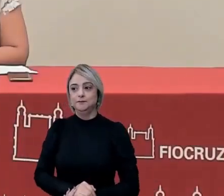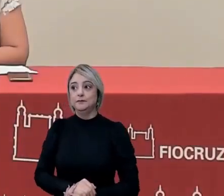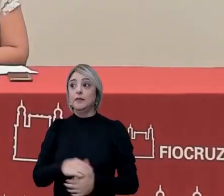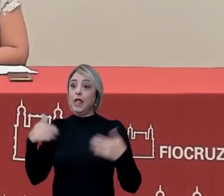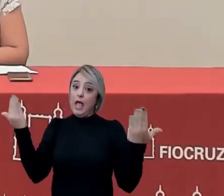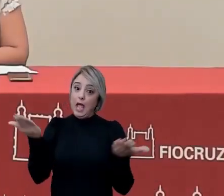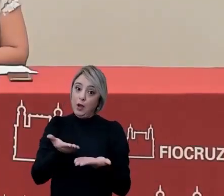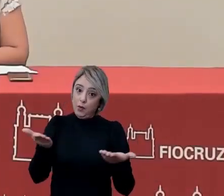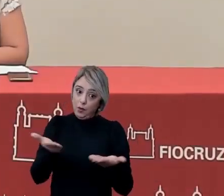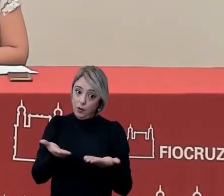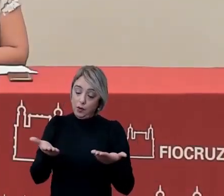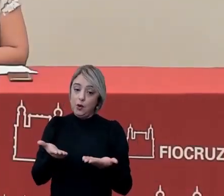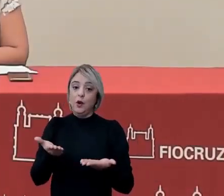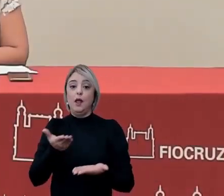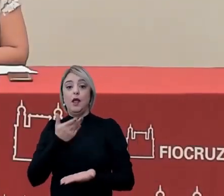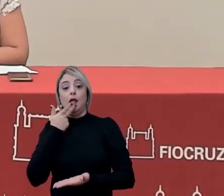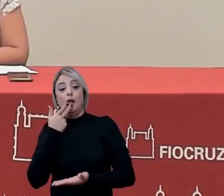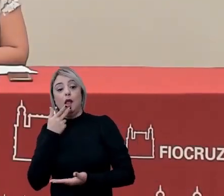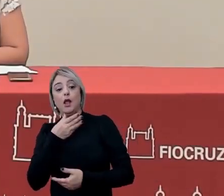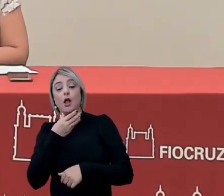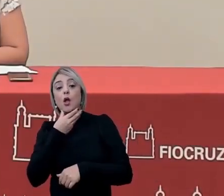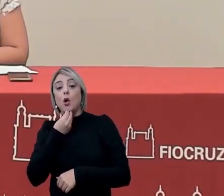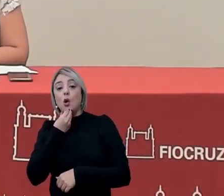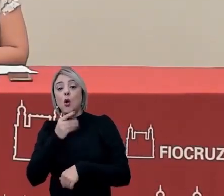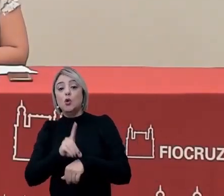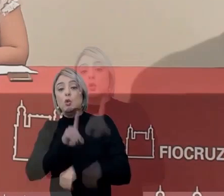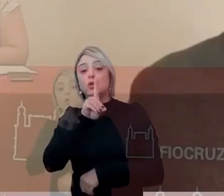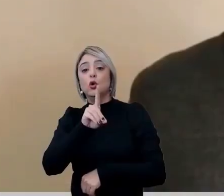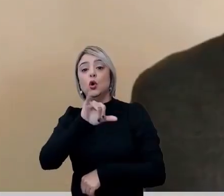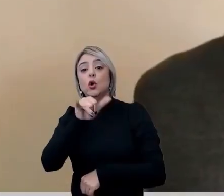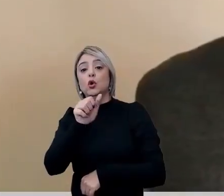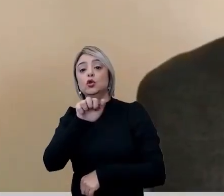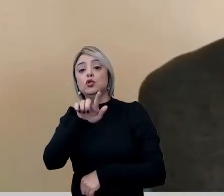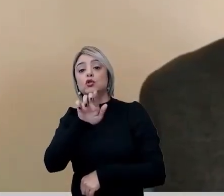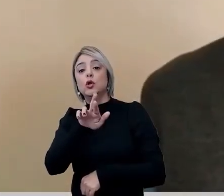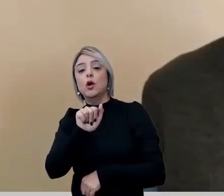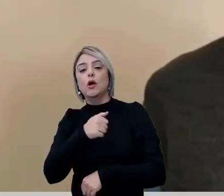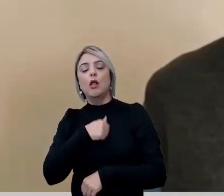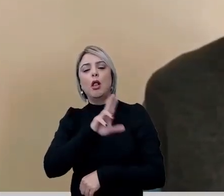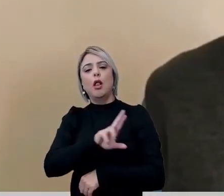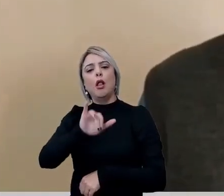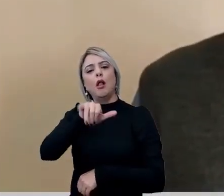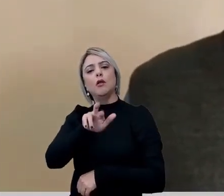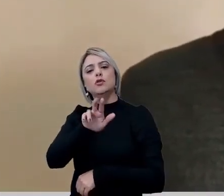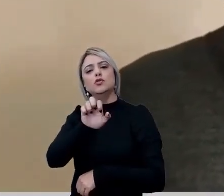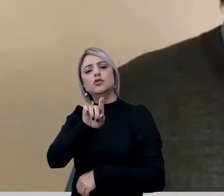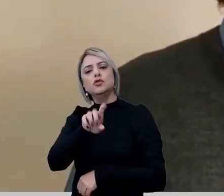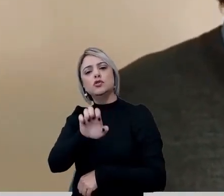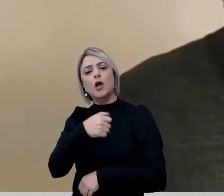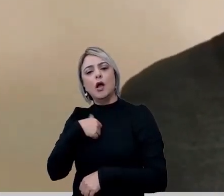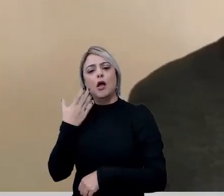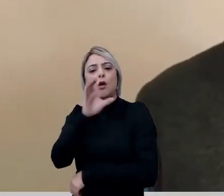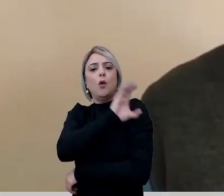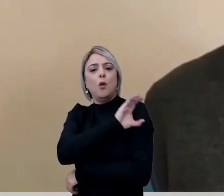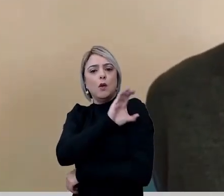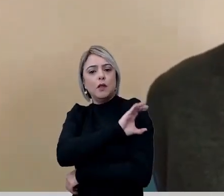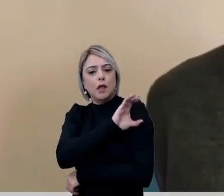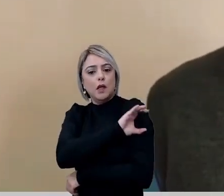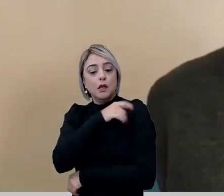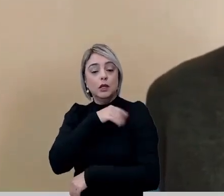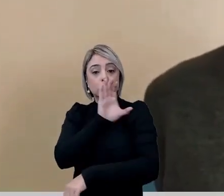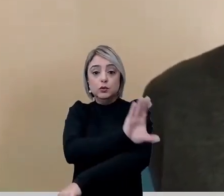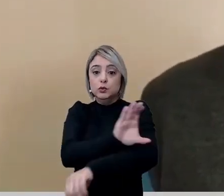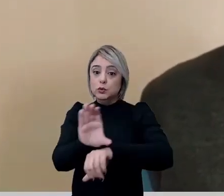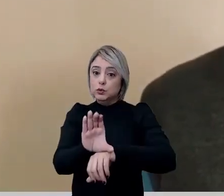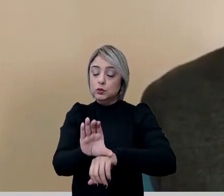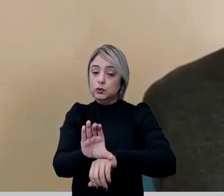Agora é a fala do Dr. Jorge Barreto. Meu nome é Jorge Barreto, eu sou coordenador do